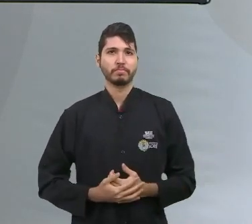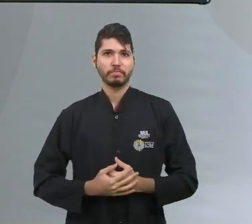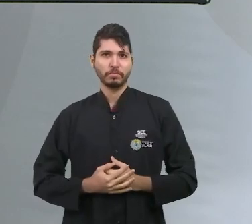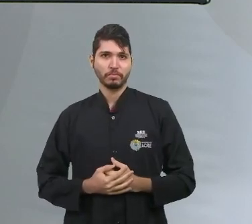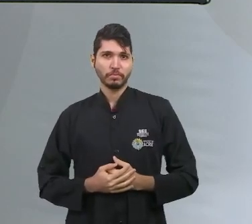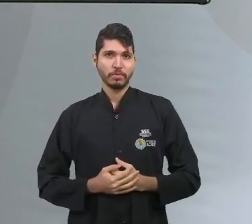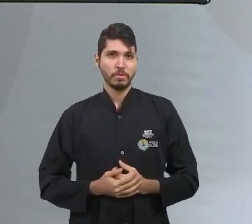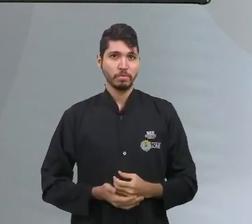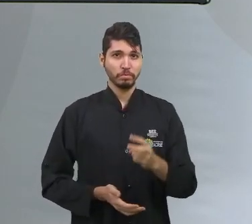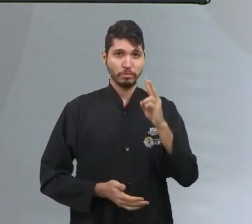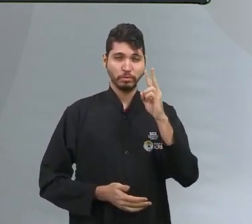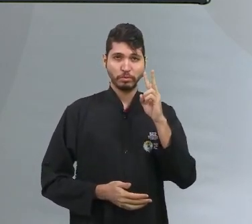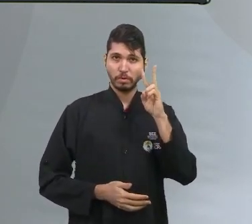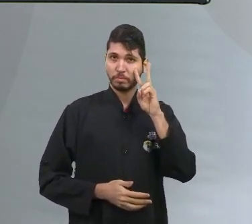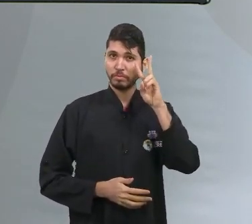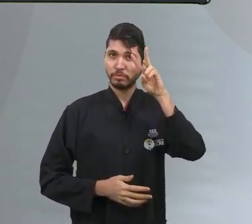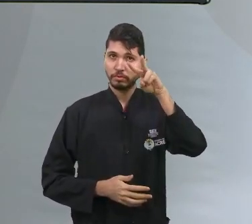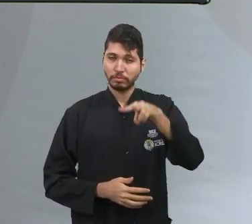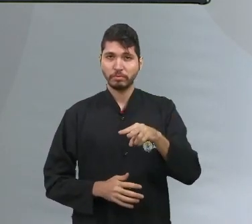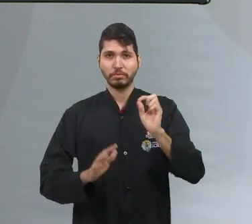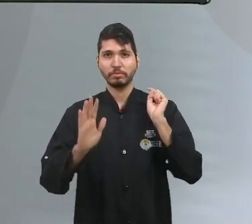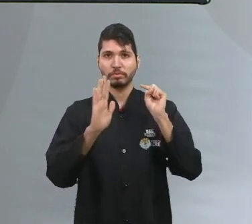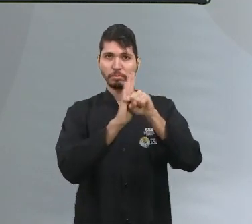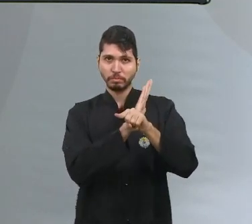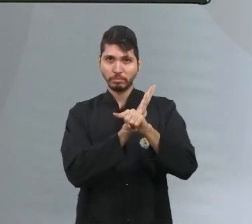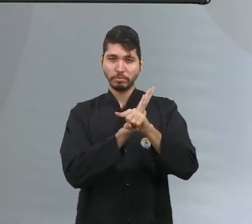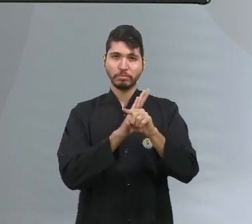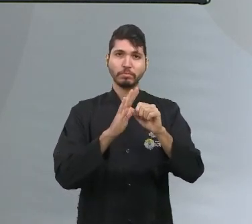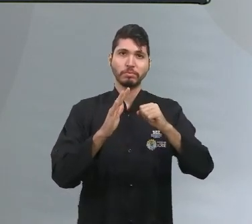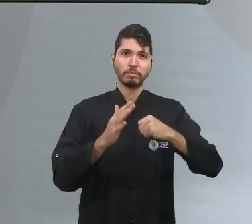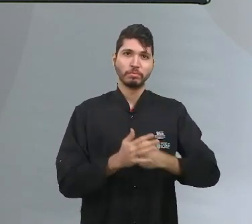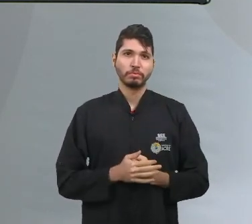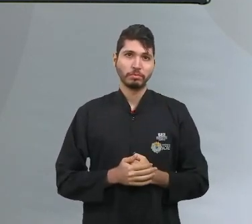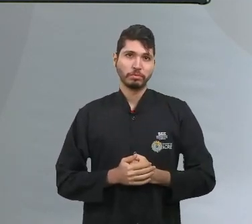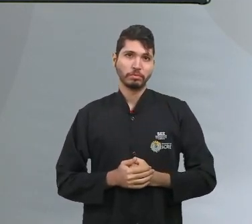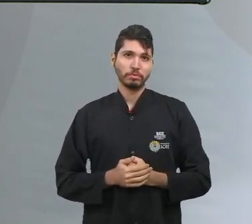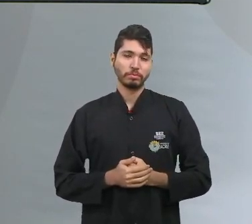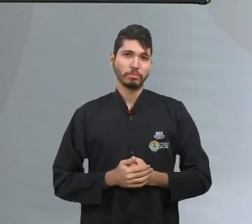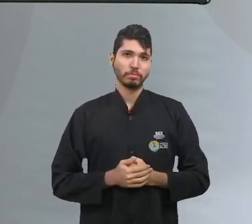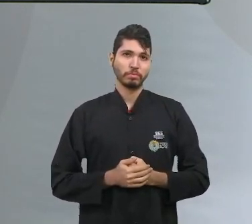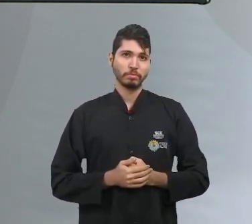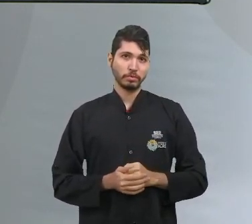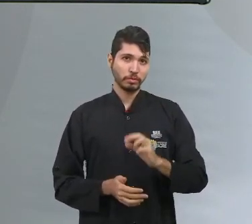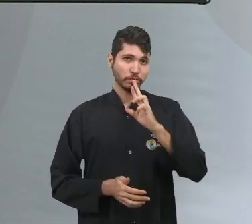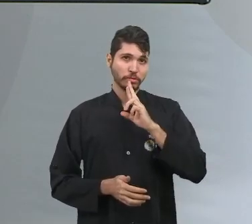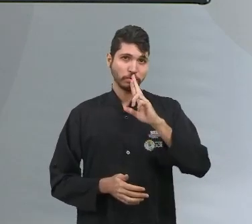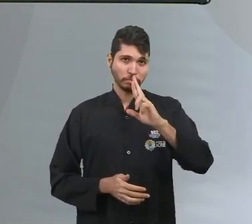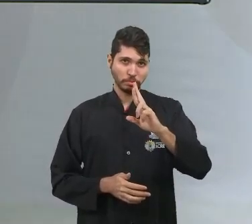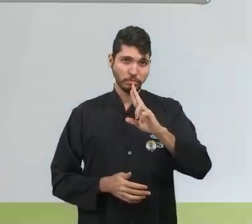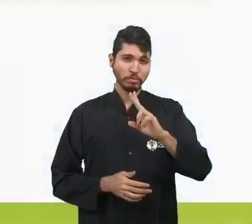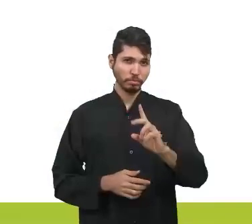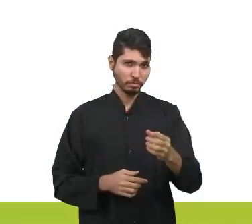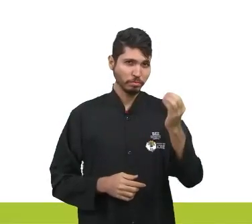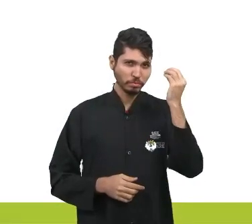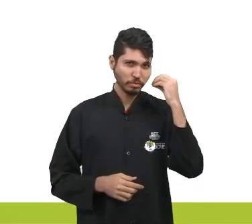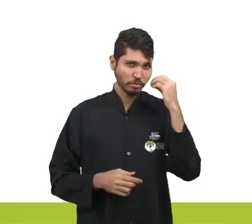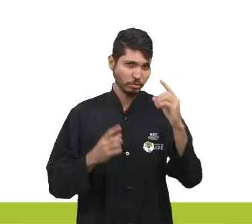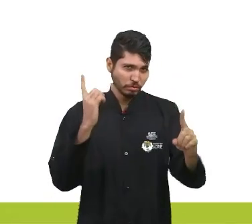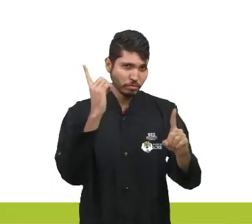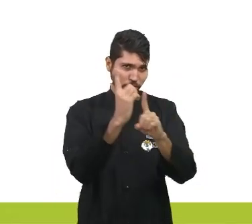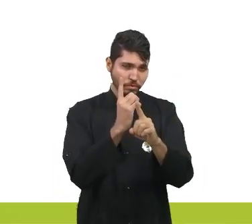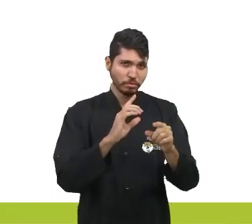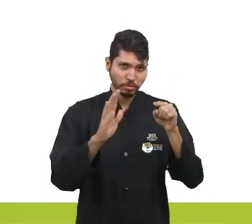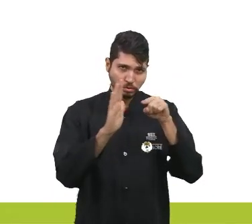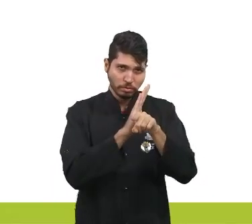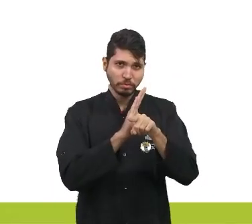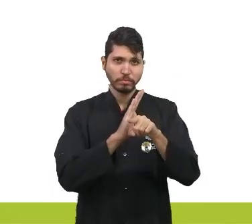e as assertivas, que no caso são as nossas possibilidades de resposta. Vamos verificar o que essa